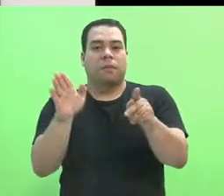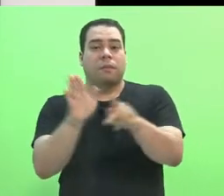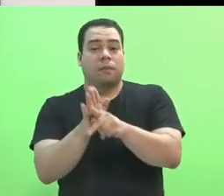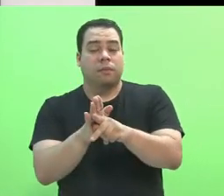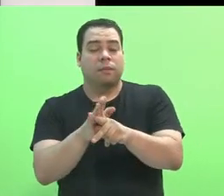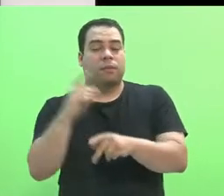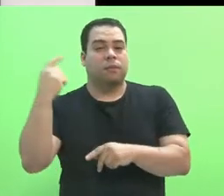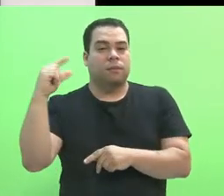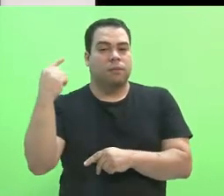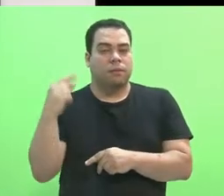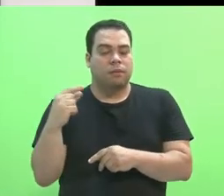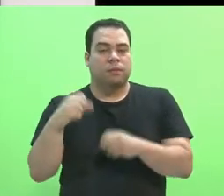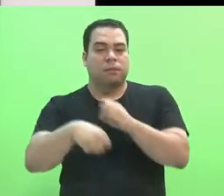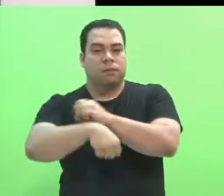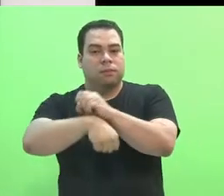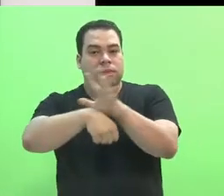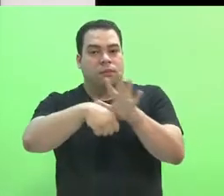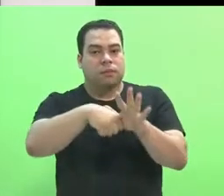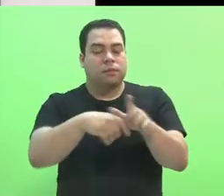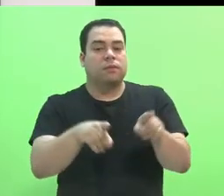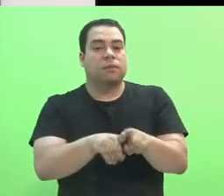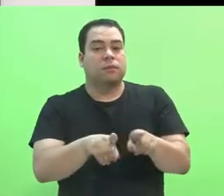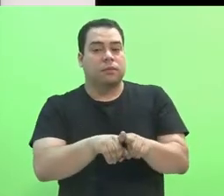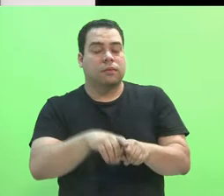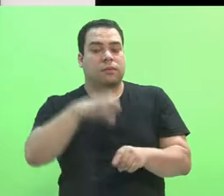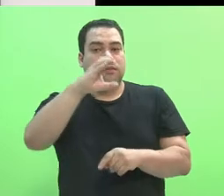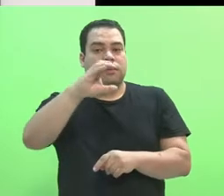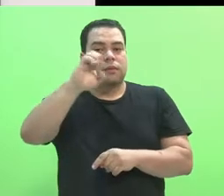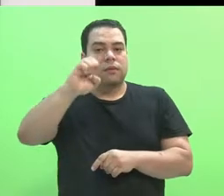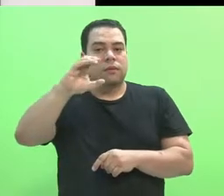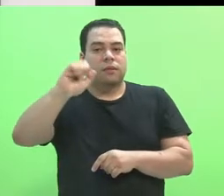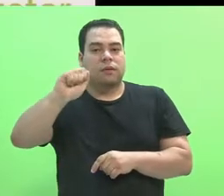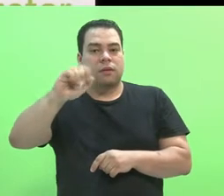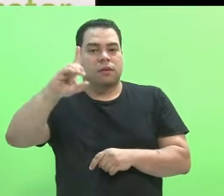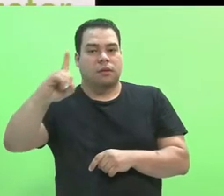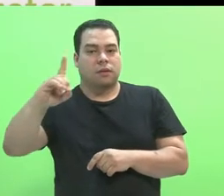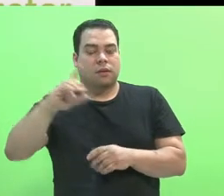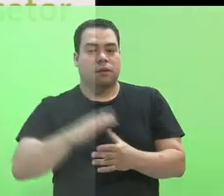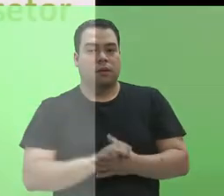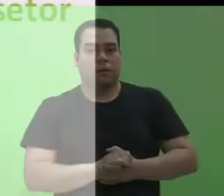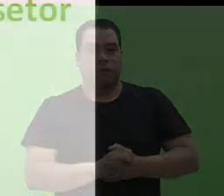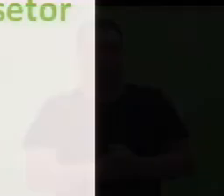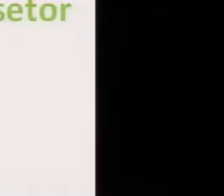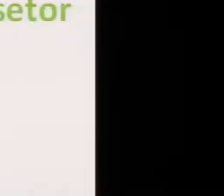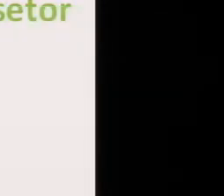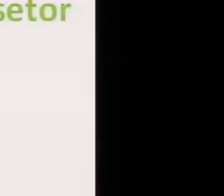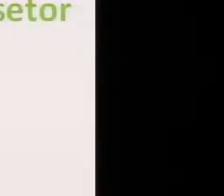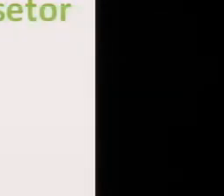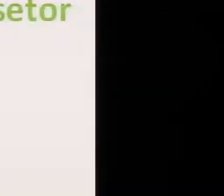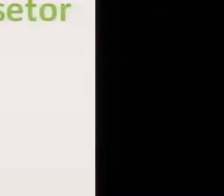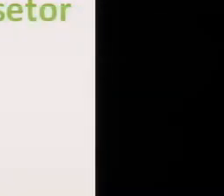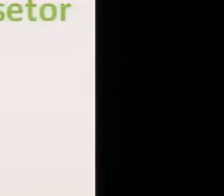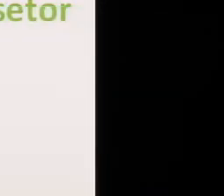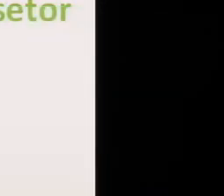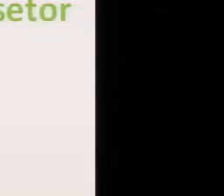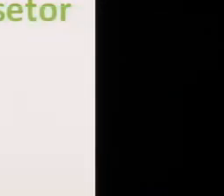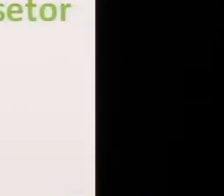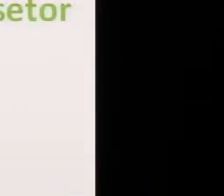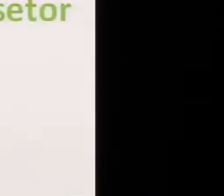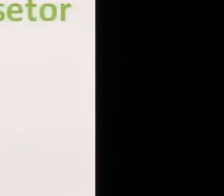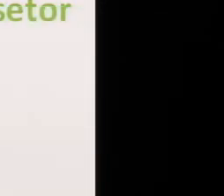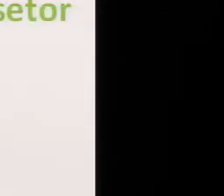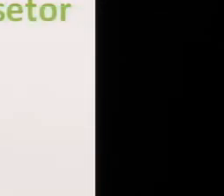também pelo Centro de Referência em Informação e Educação à Distância. A missão do IFNMG